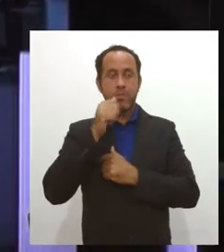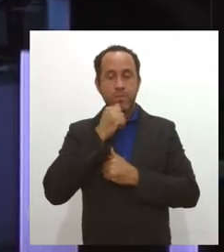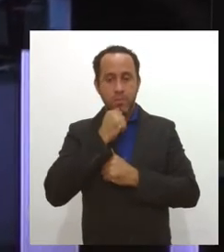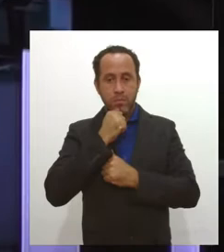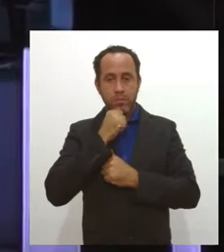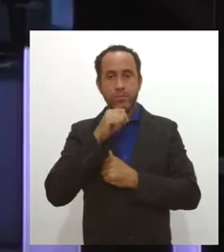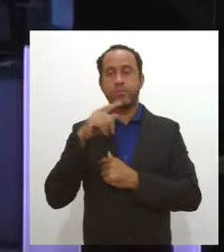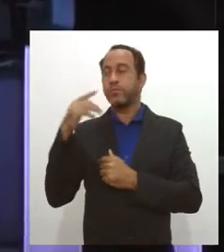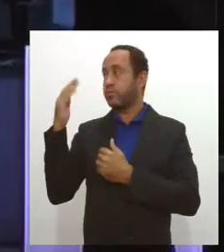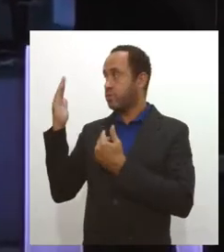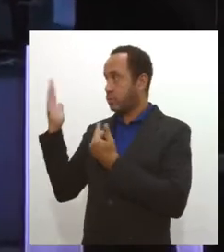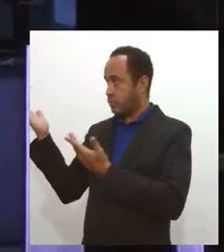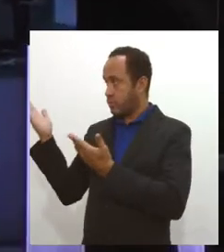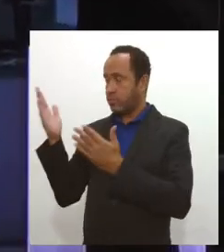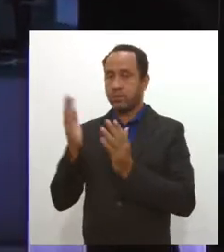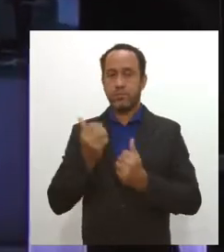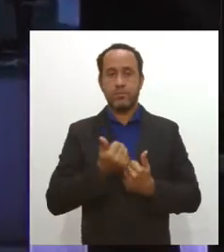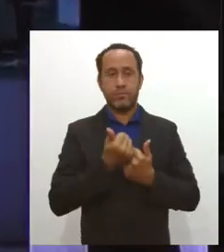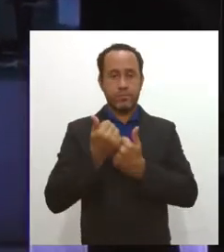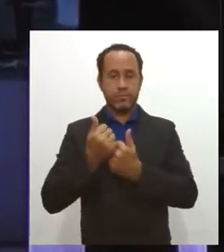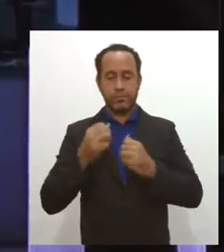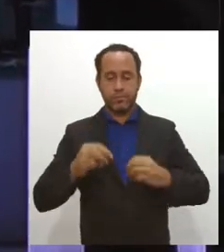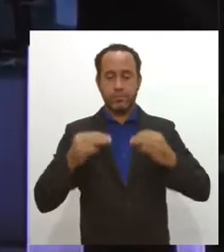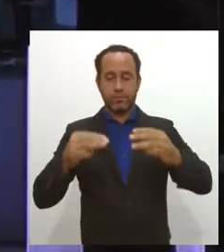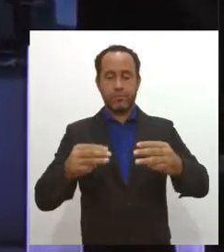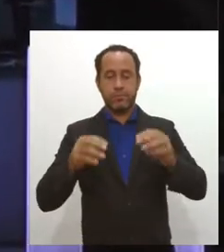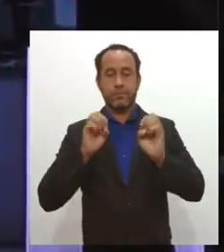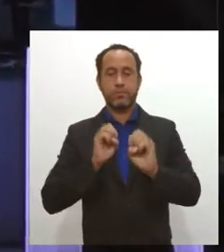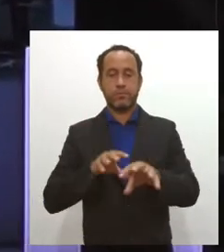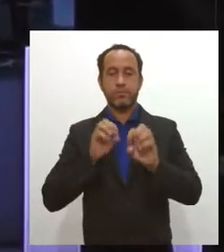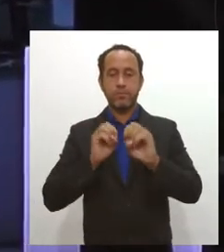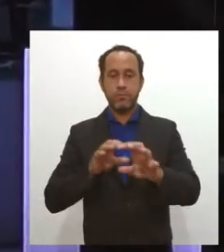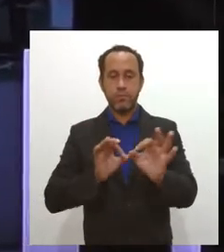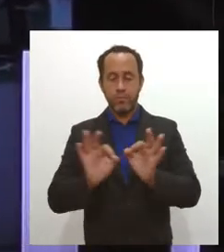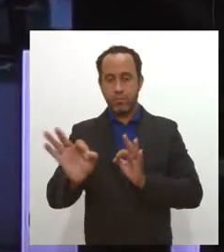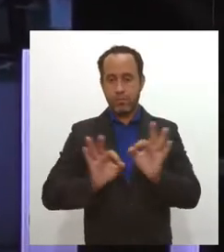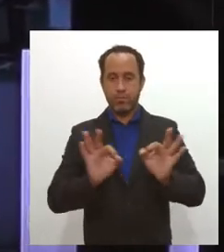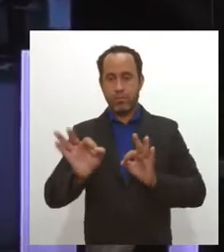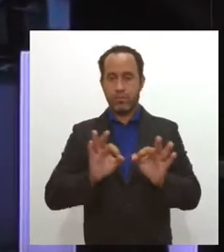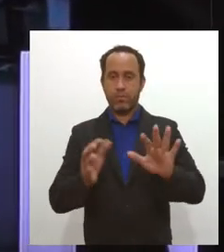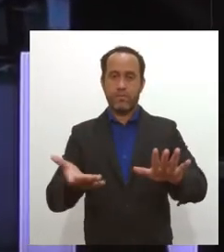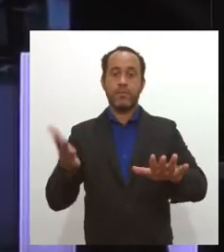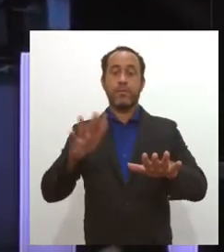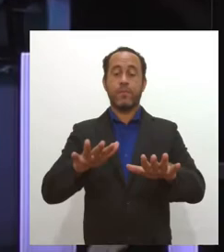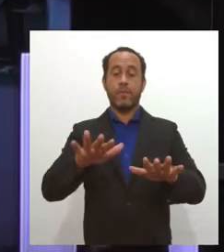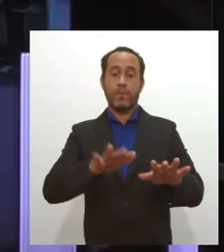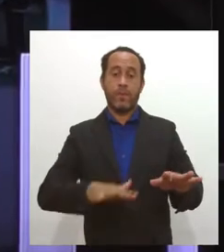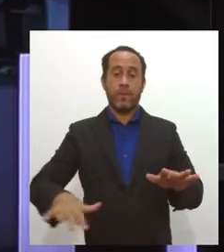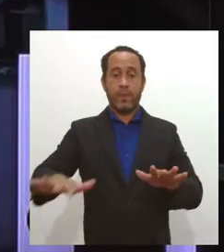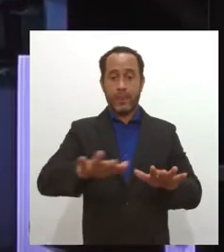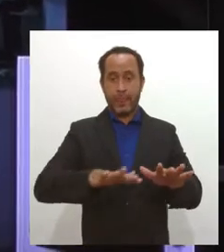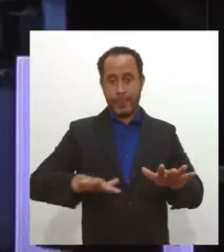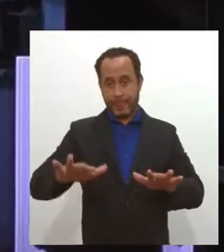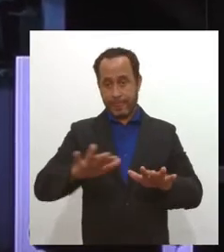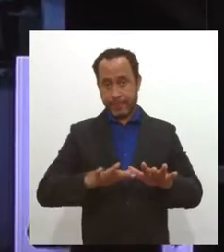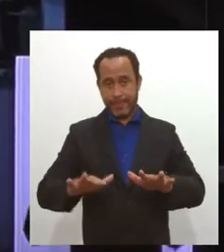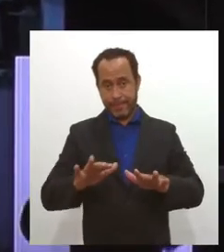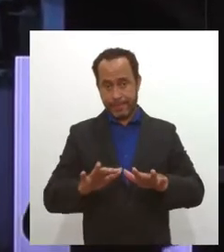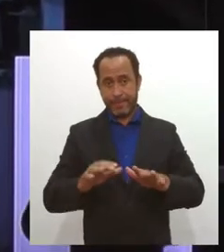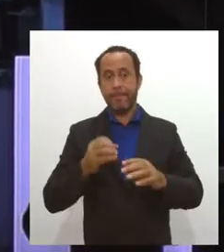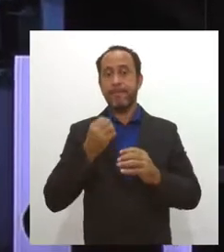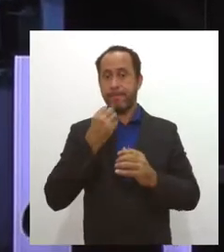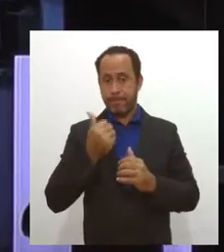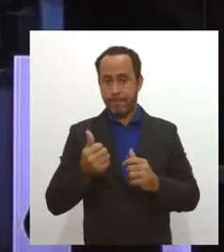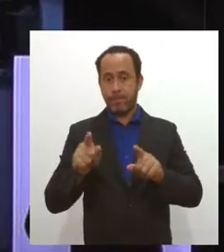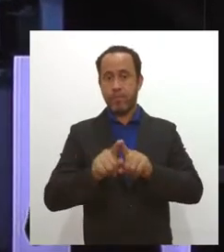Goretti Reis, uma moção de apoio ao Ministério da Educação para a regulamentação da inclusão regional através do bônus regional para